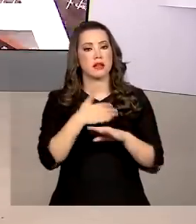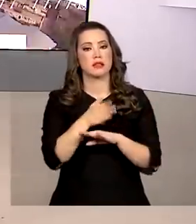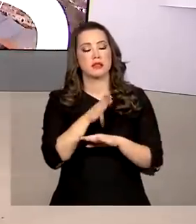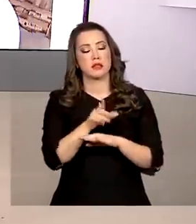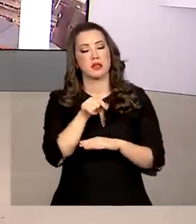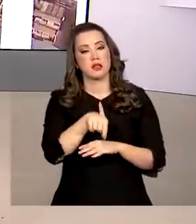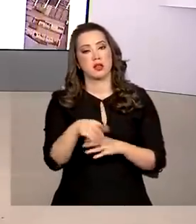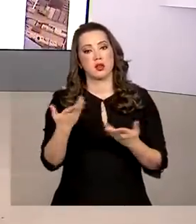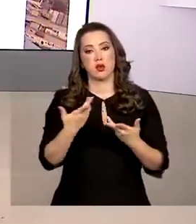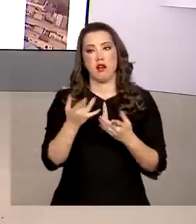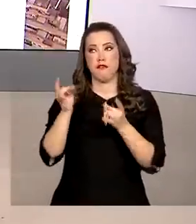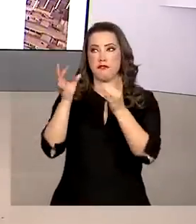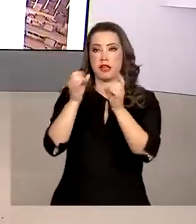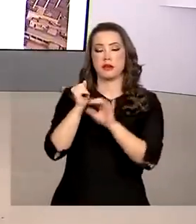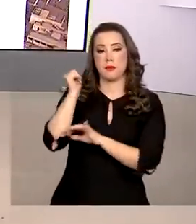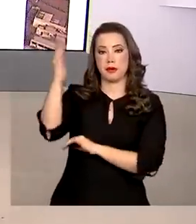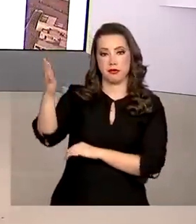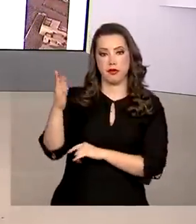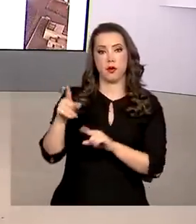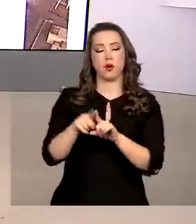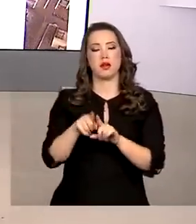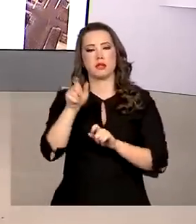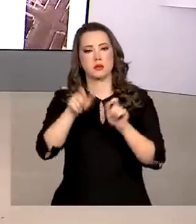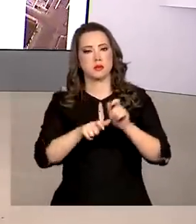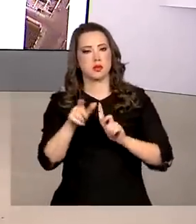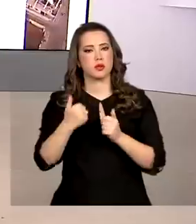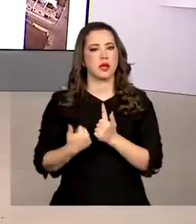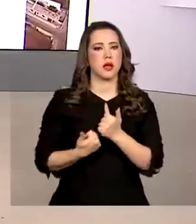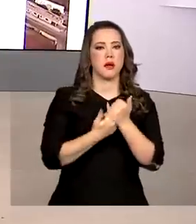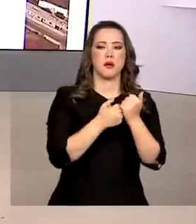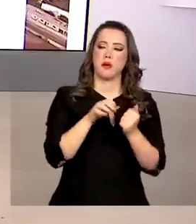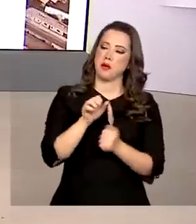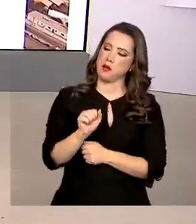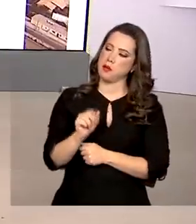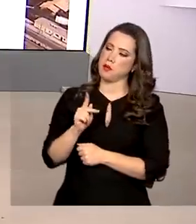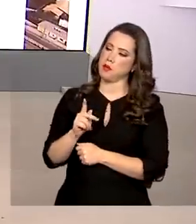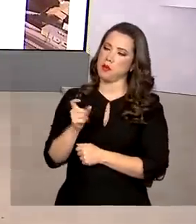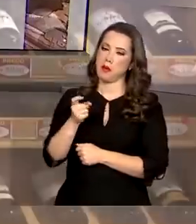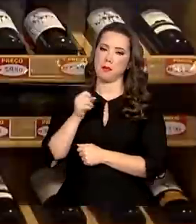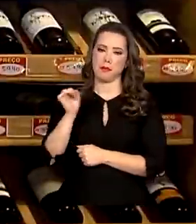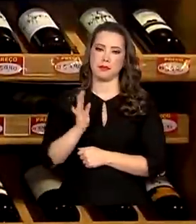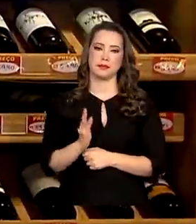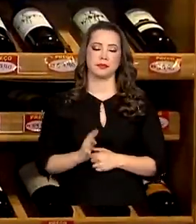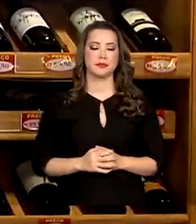mercado externo, os produtores estão recebendo apoio da Apex Brasil.